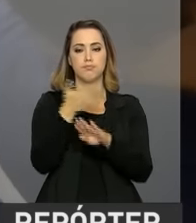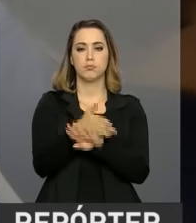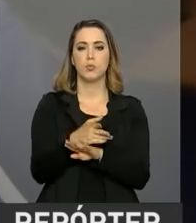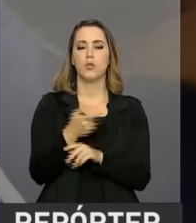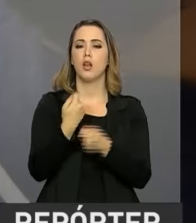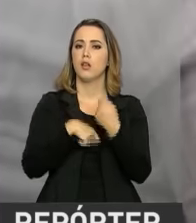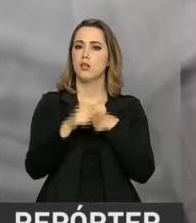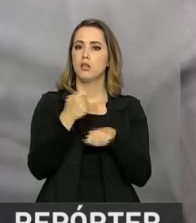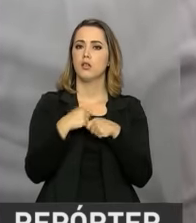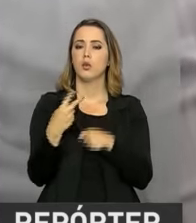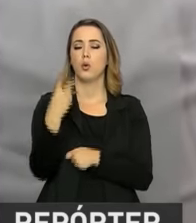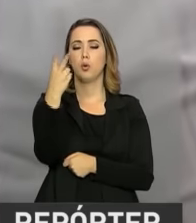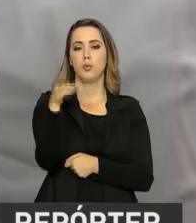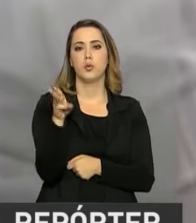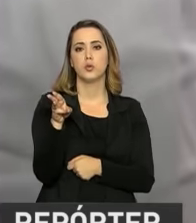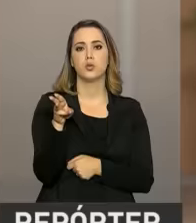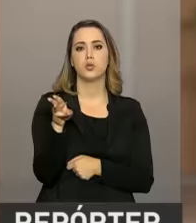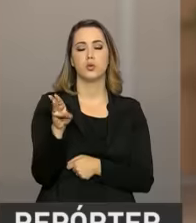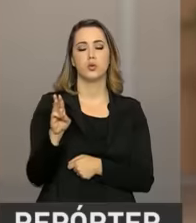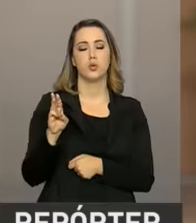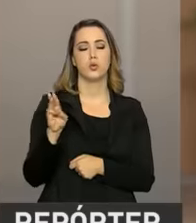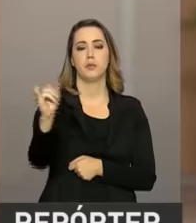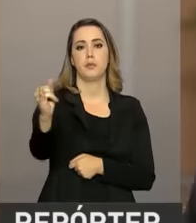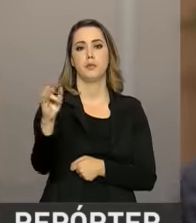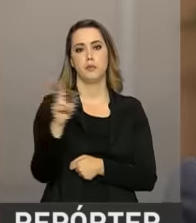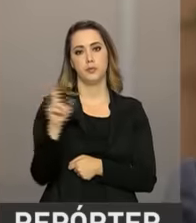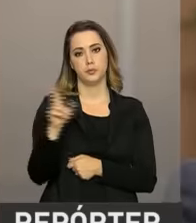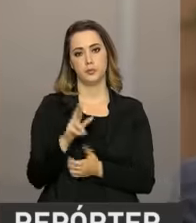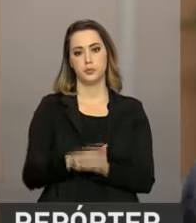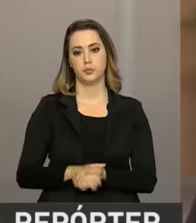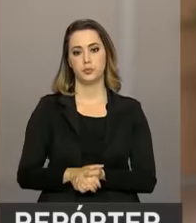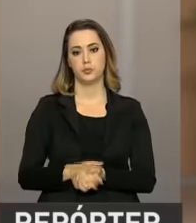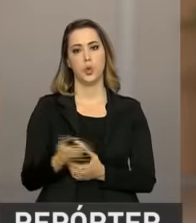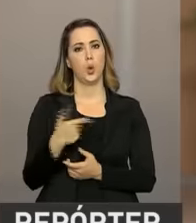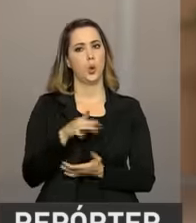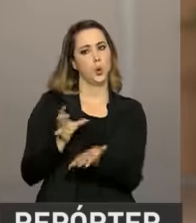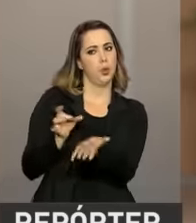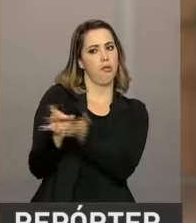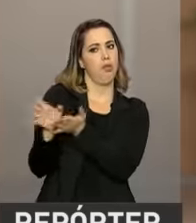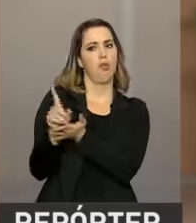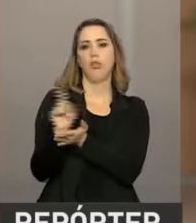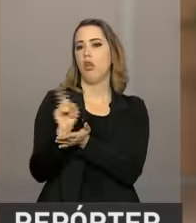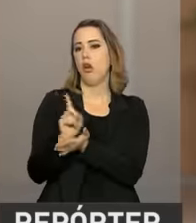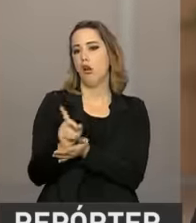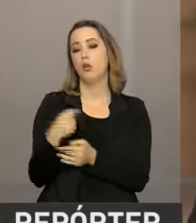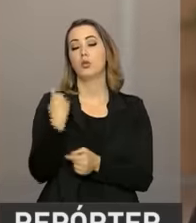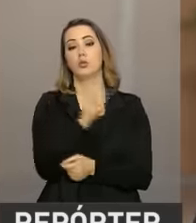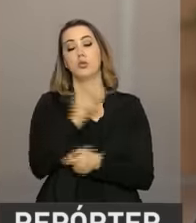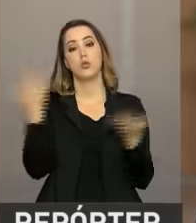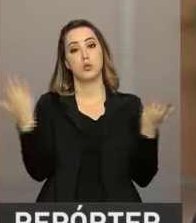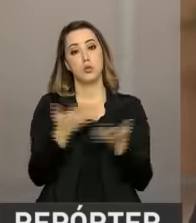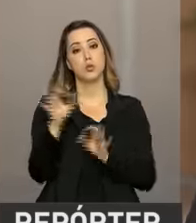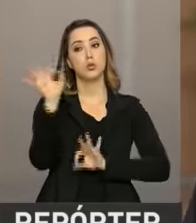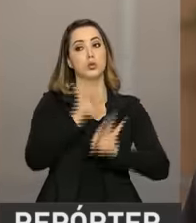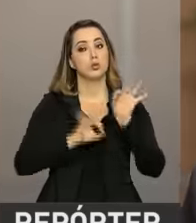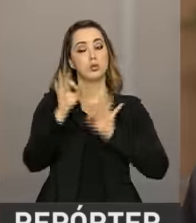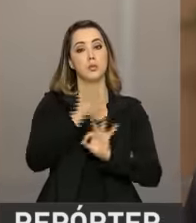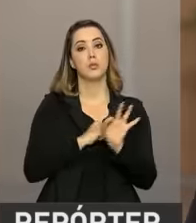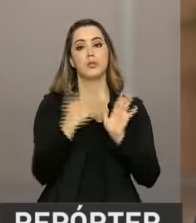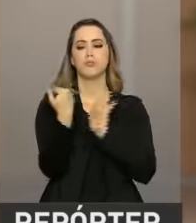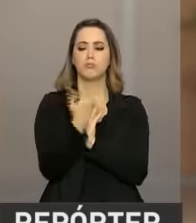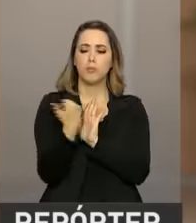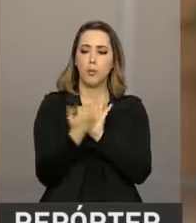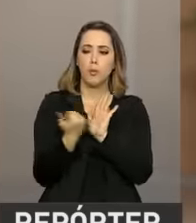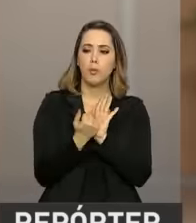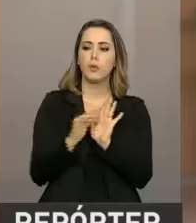será de mais de 2 bilhões de reais. Não vai haver demissão. O que nós estamos fazendo hoje é um plano de incentivo à aposentadoria.